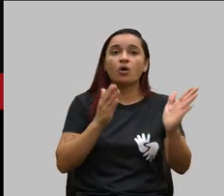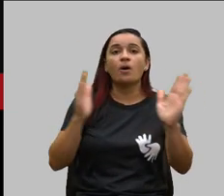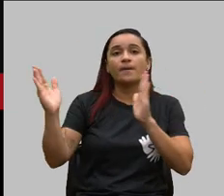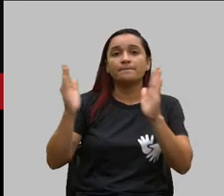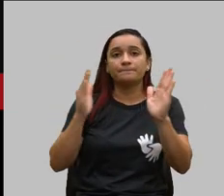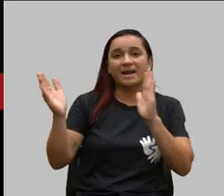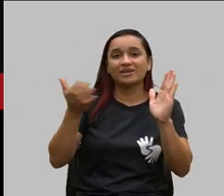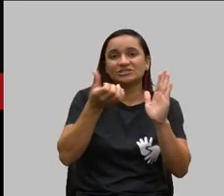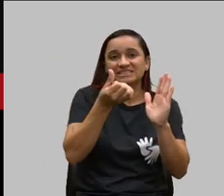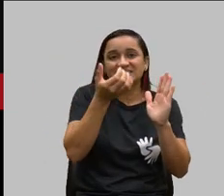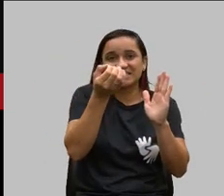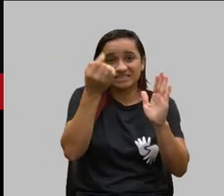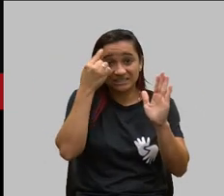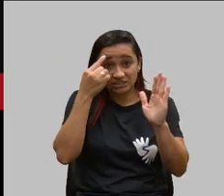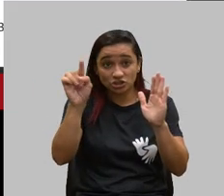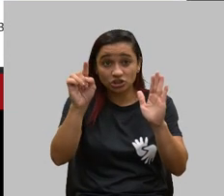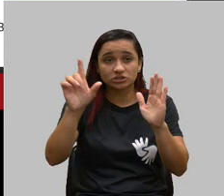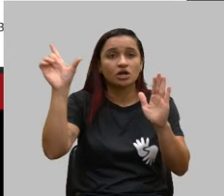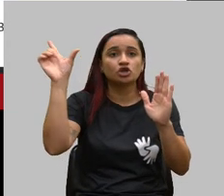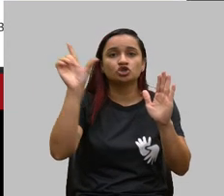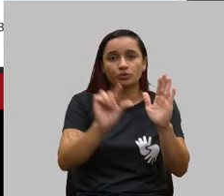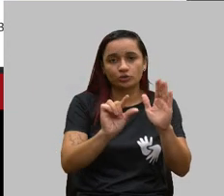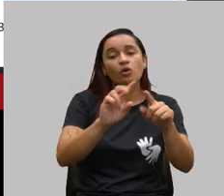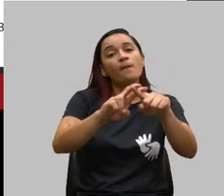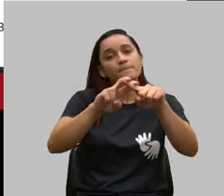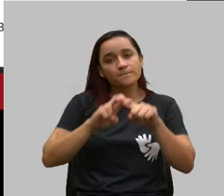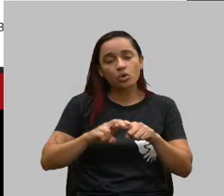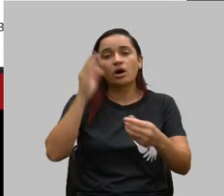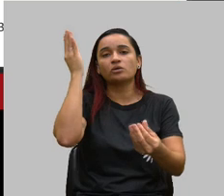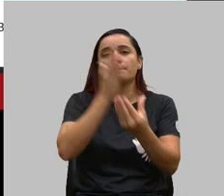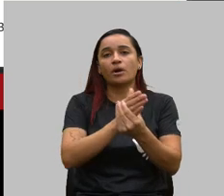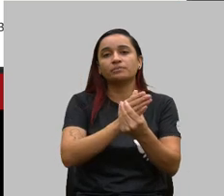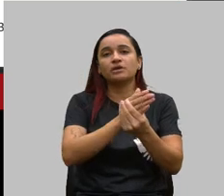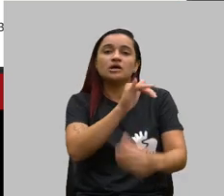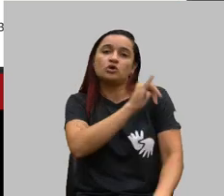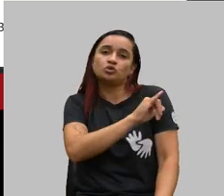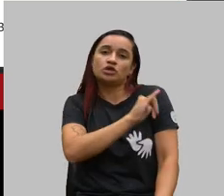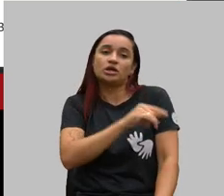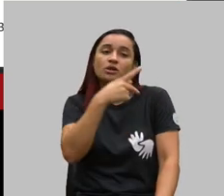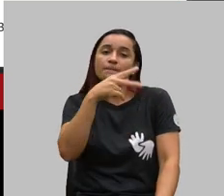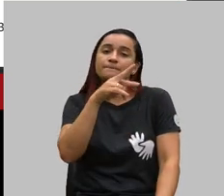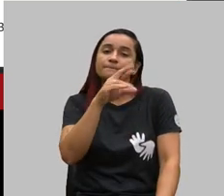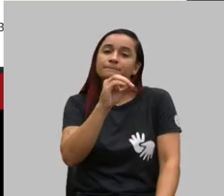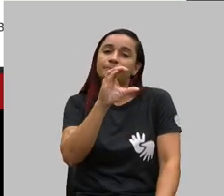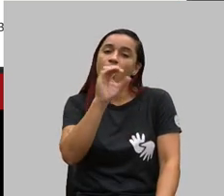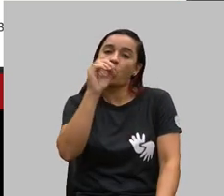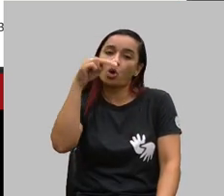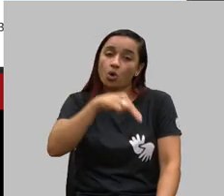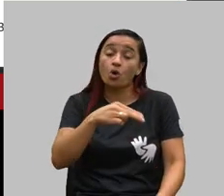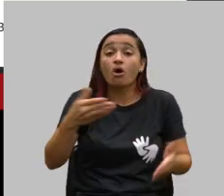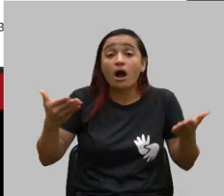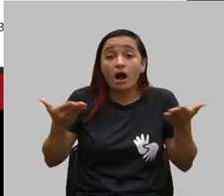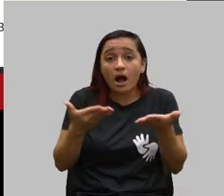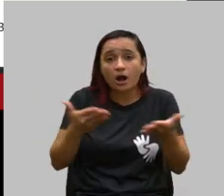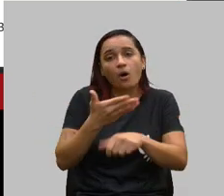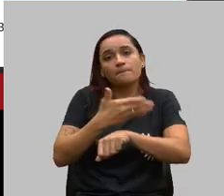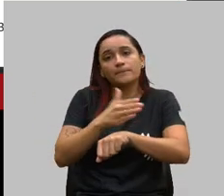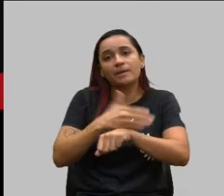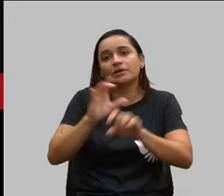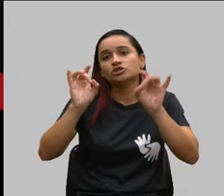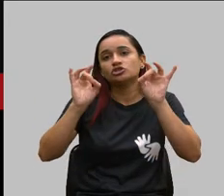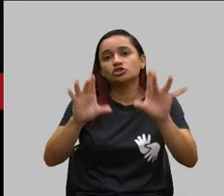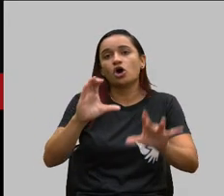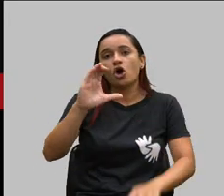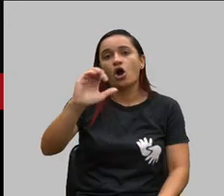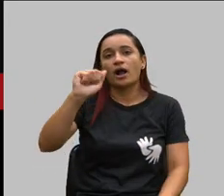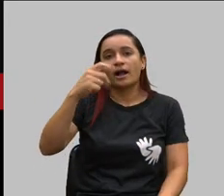dias cai por conta de uma ação civil pública do PROCON Rio de Janeiro e aí passa a vigorar só o caput que diz